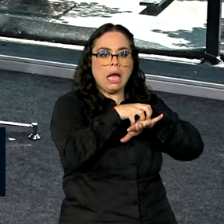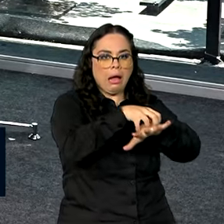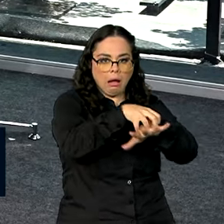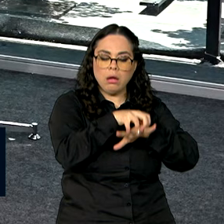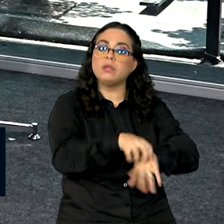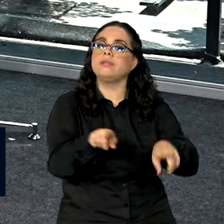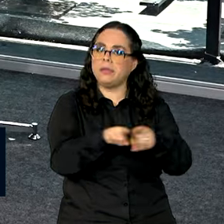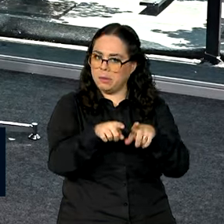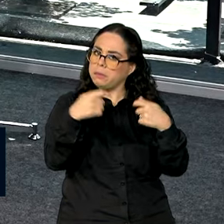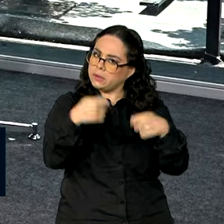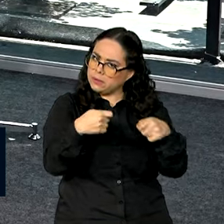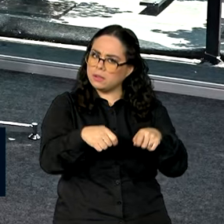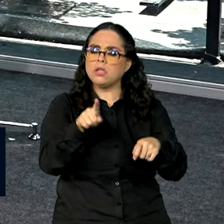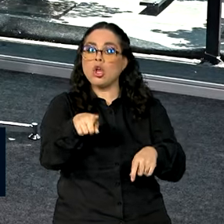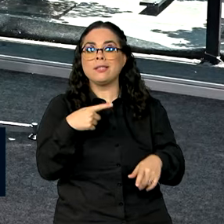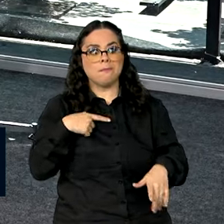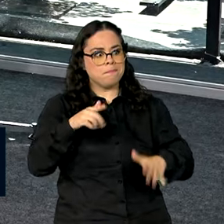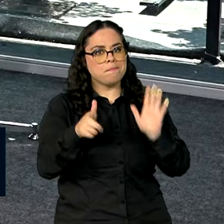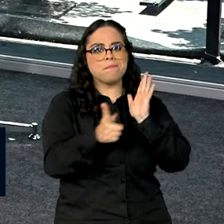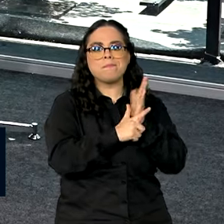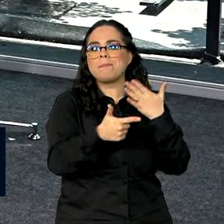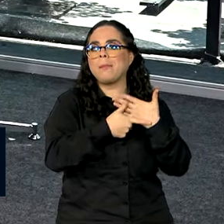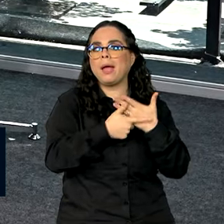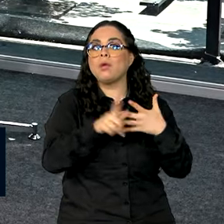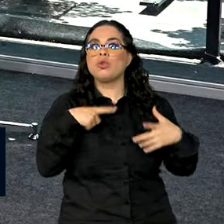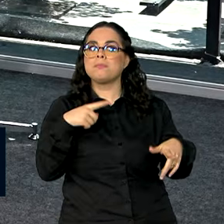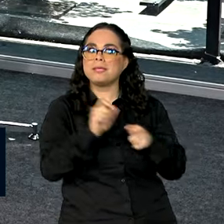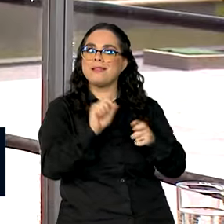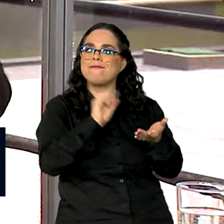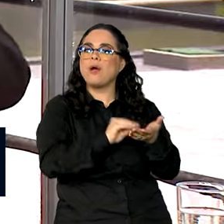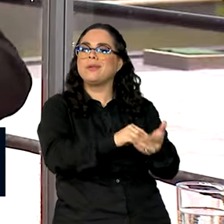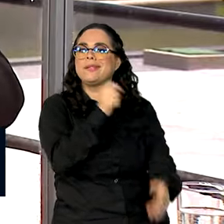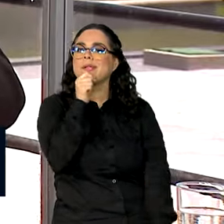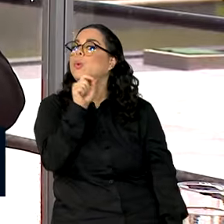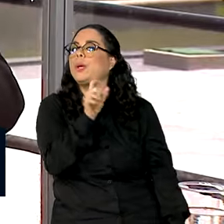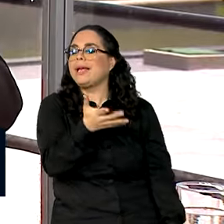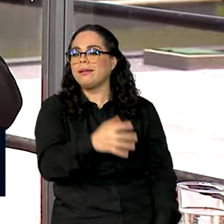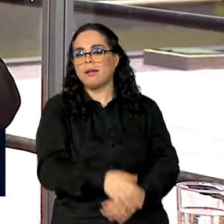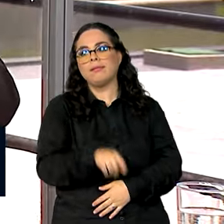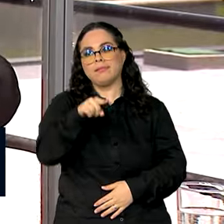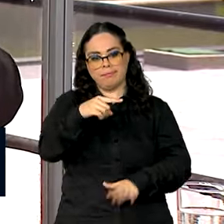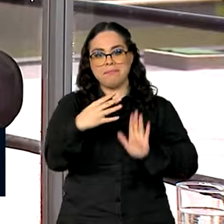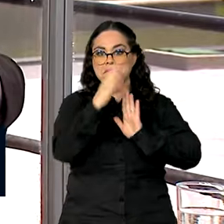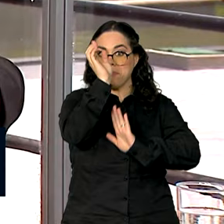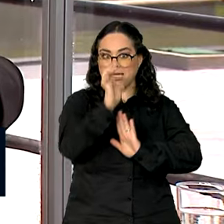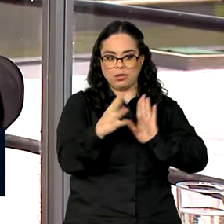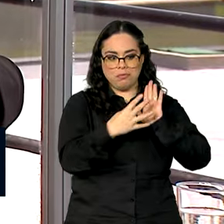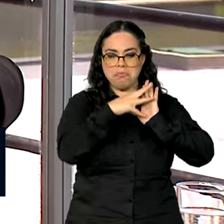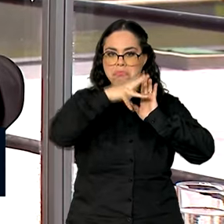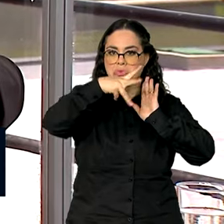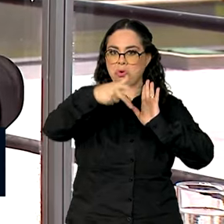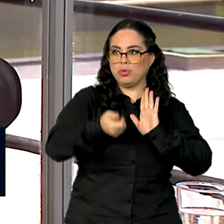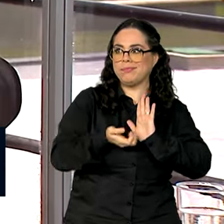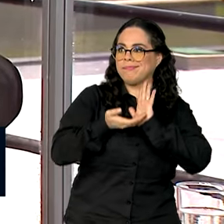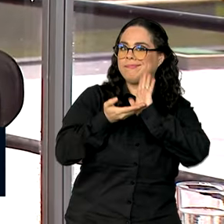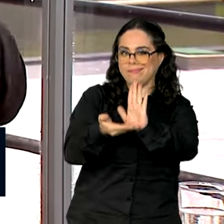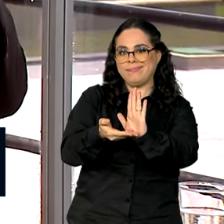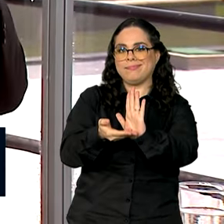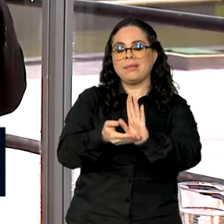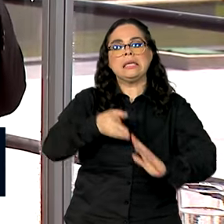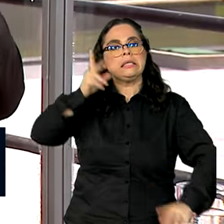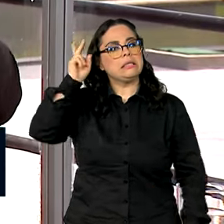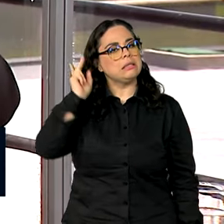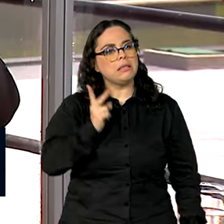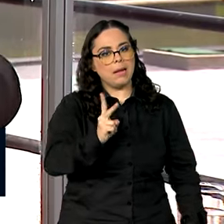O a gente está fazendo? Qual é o nosso dever de casa? Esse é o exemplo que o Brasil dá para o mundo. Por isso eu falo, destaco sempre, que o Brasil e